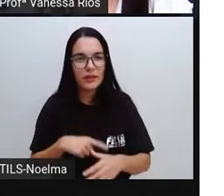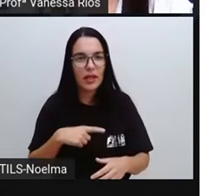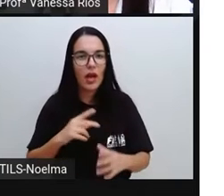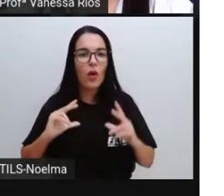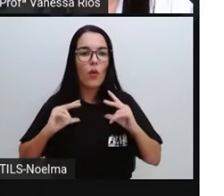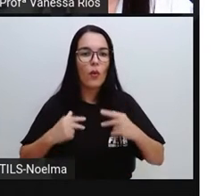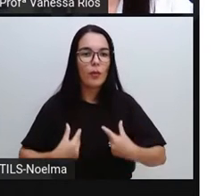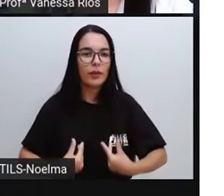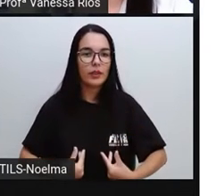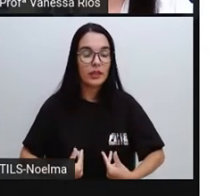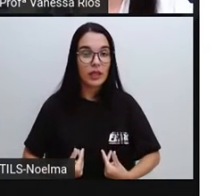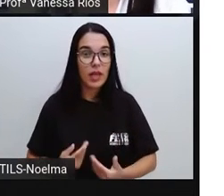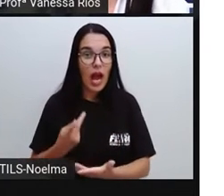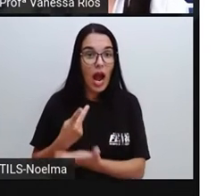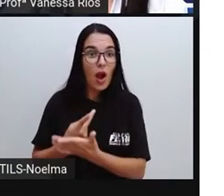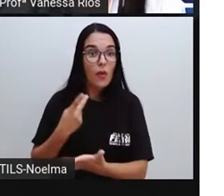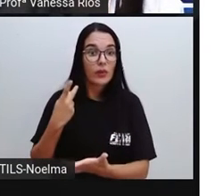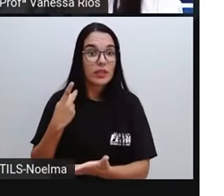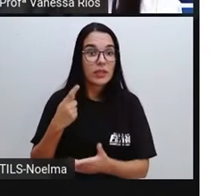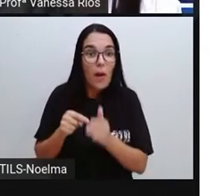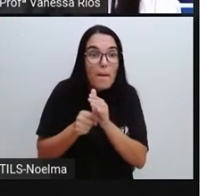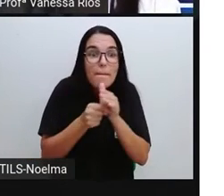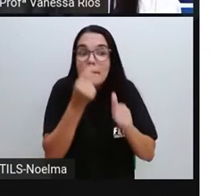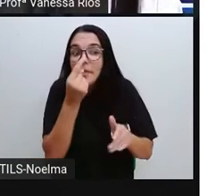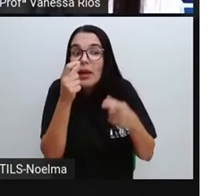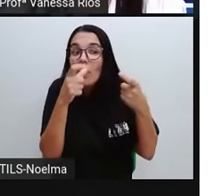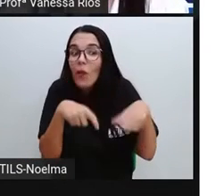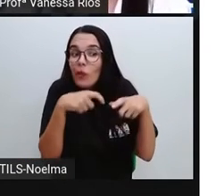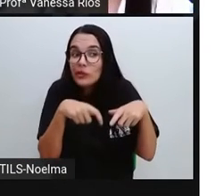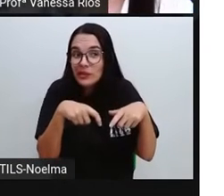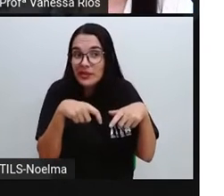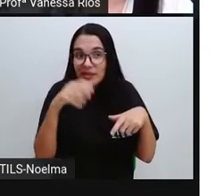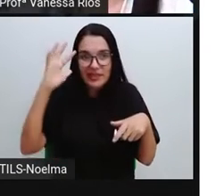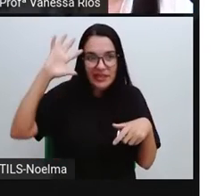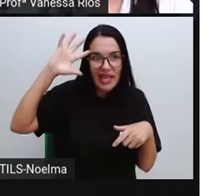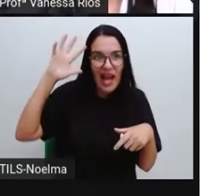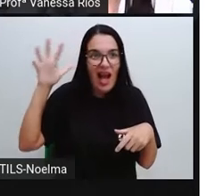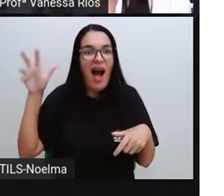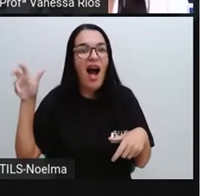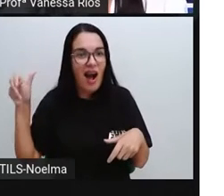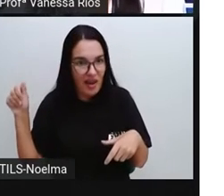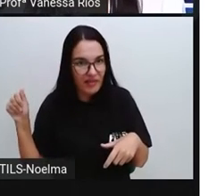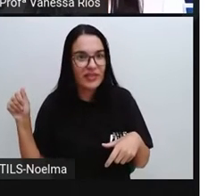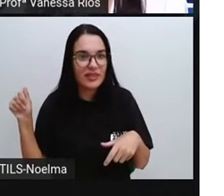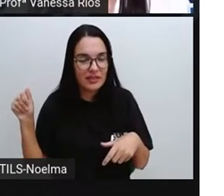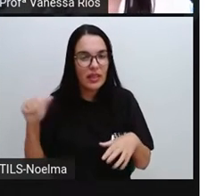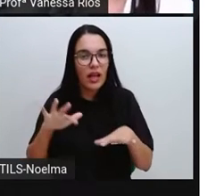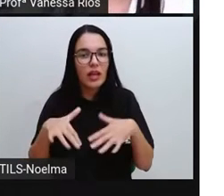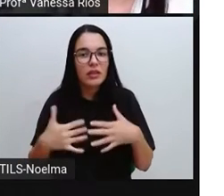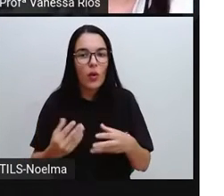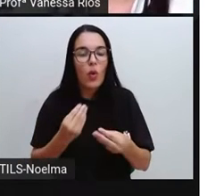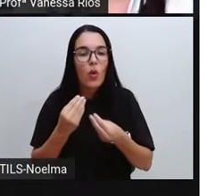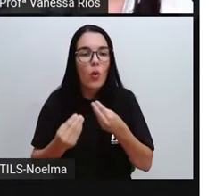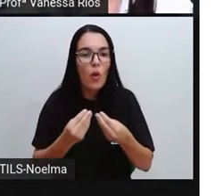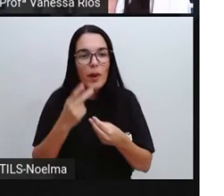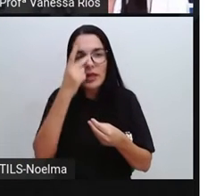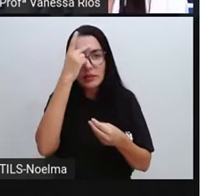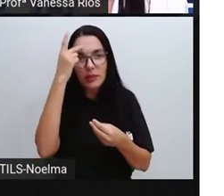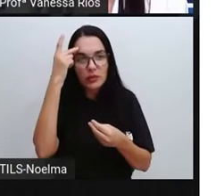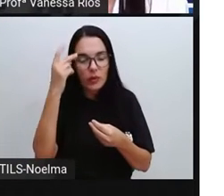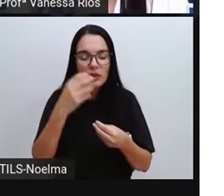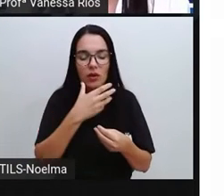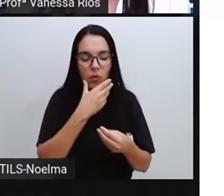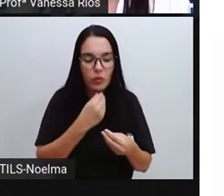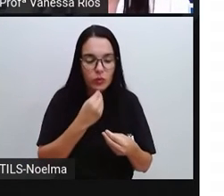surgido na África e a partir do processo de nomadismo, onde o homem aí ia saindo de um lugar para